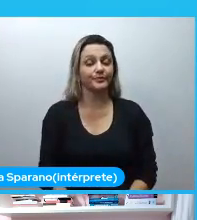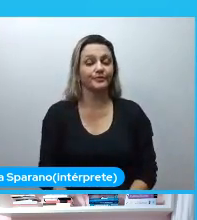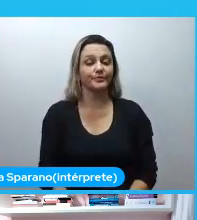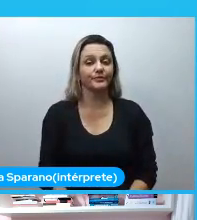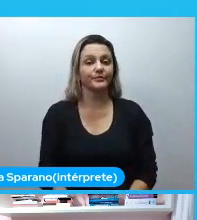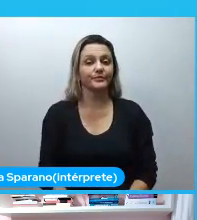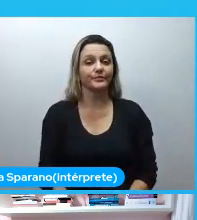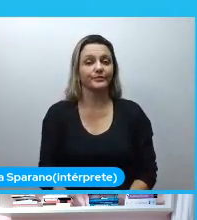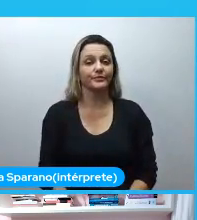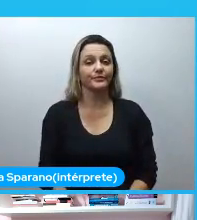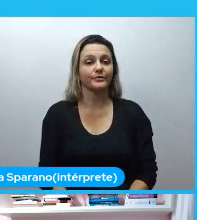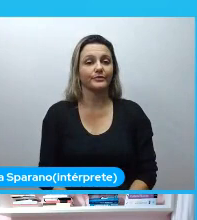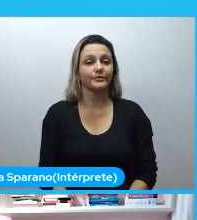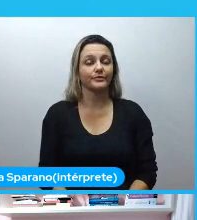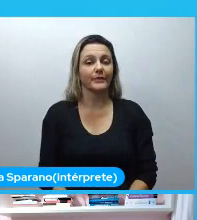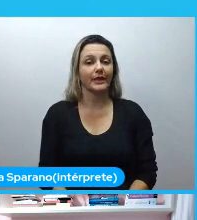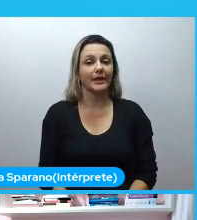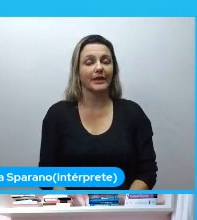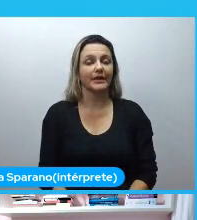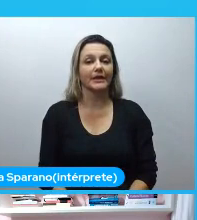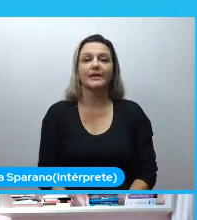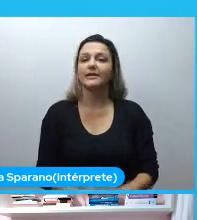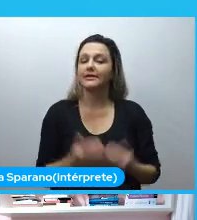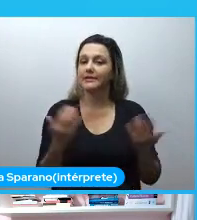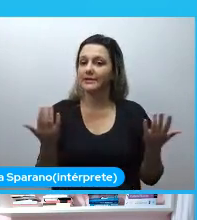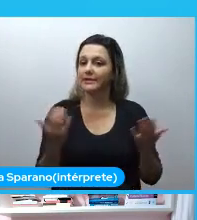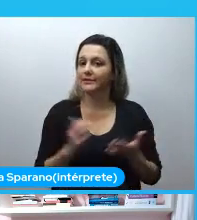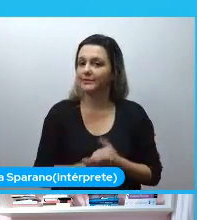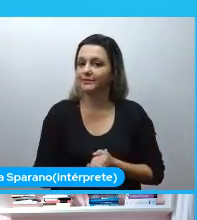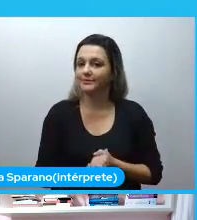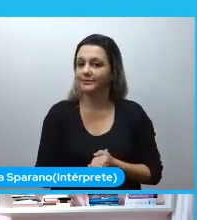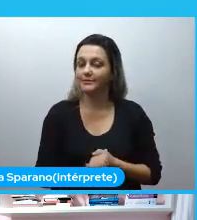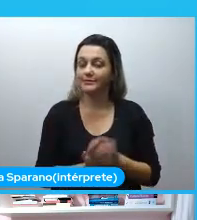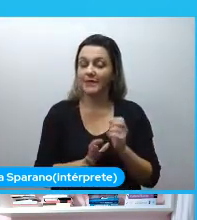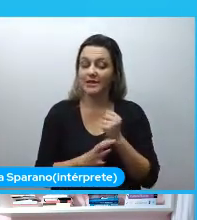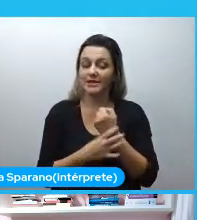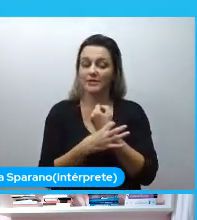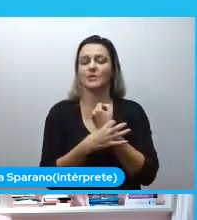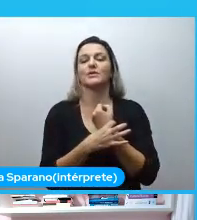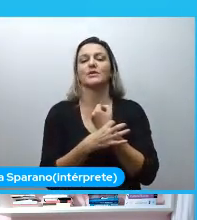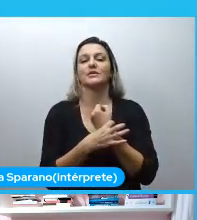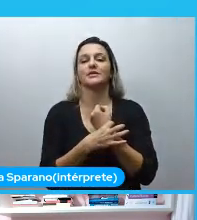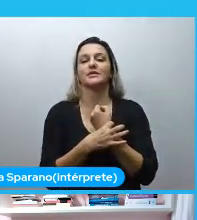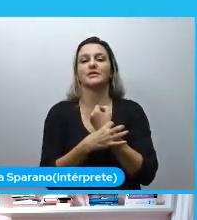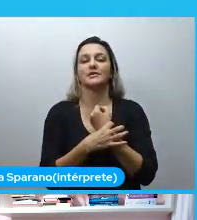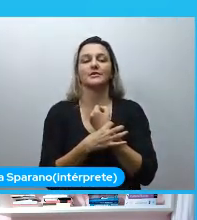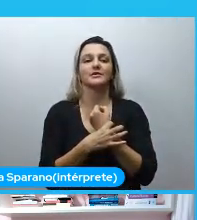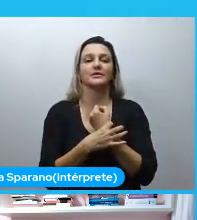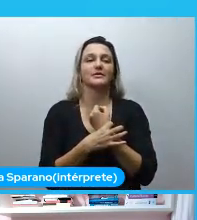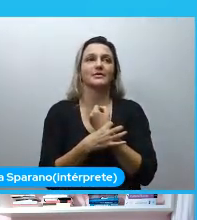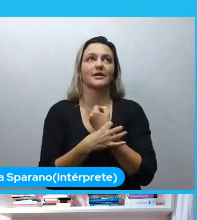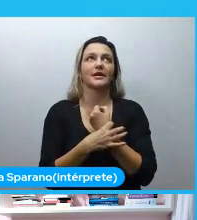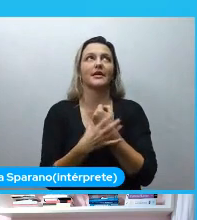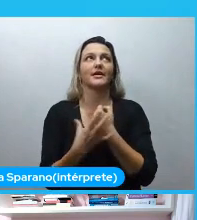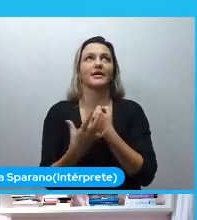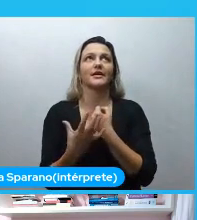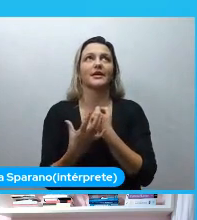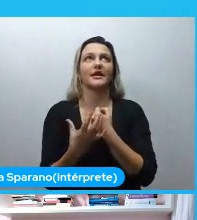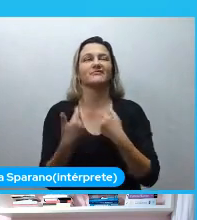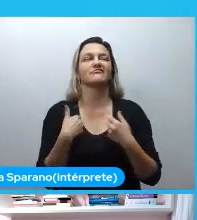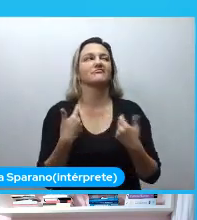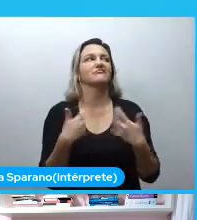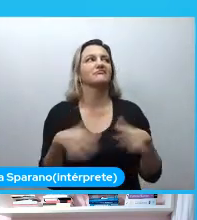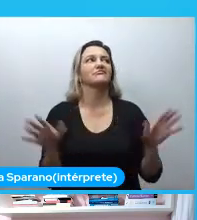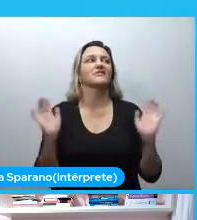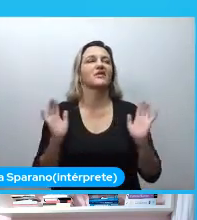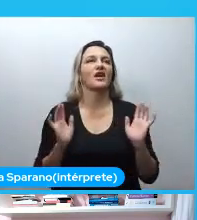segurança... Isso. Então, segurança, ela não vai vir sem que você tipo assim, ah, estava nem querendo rolou